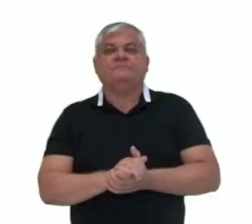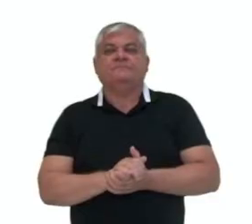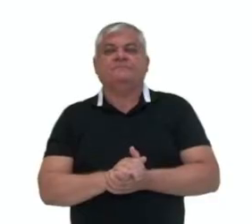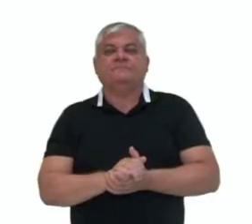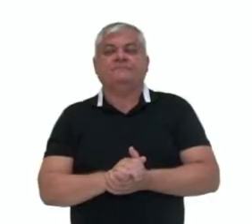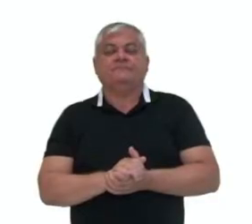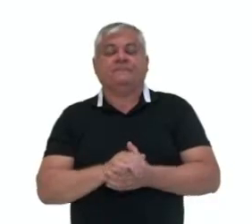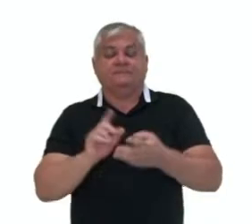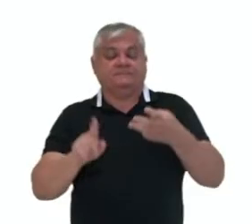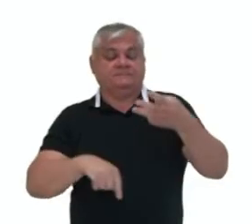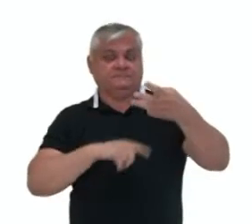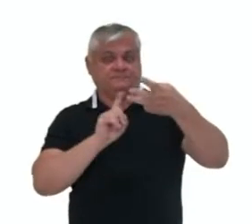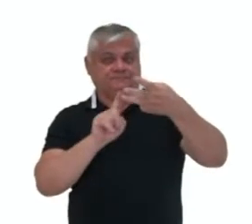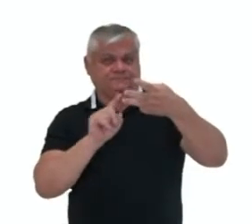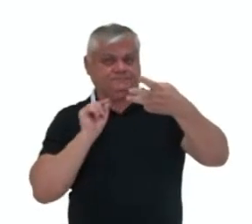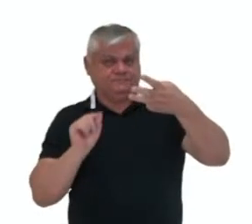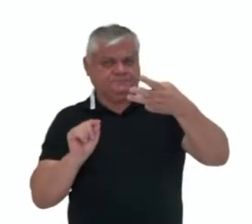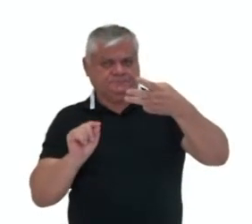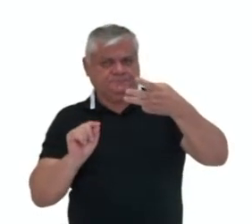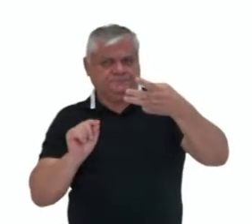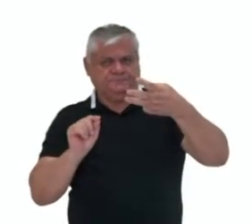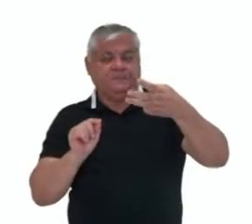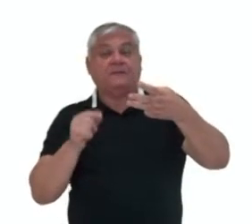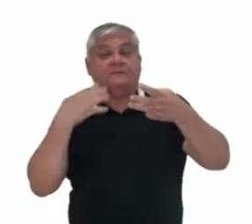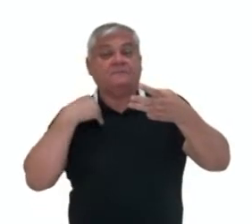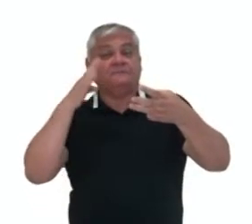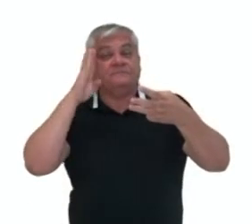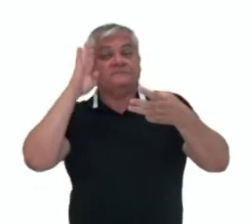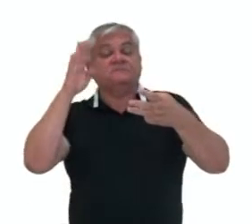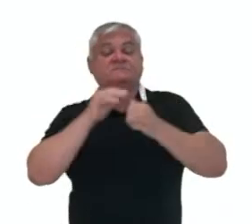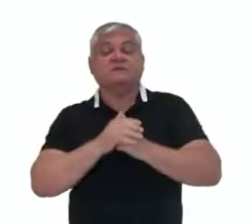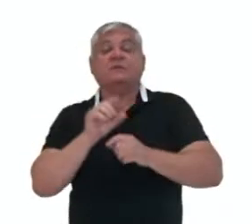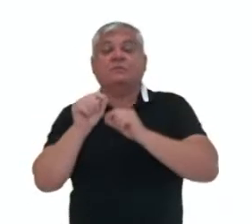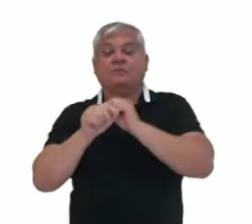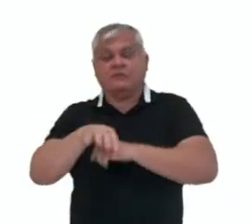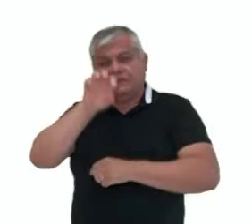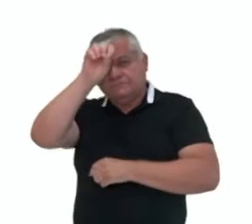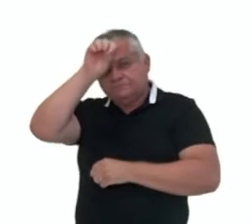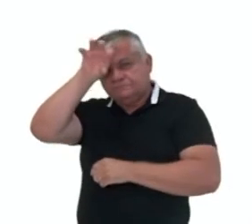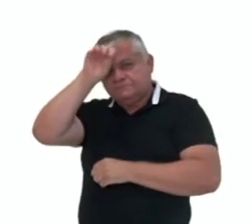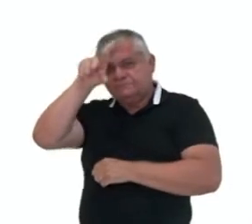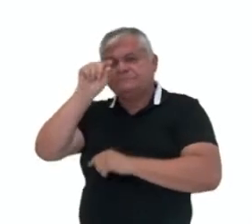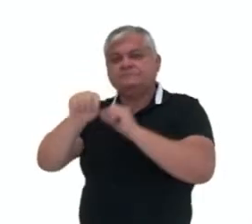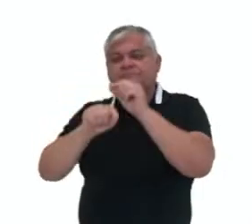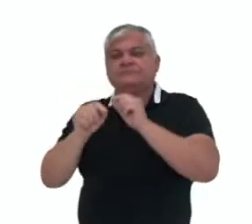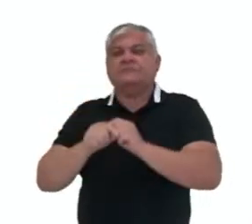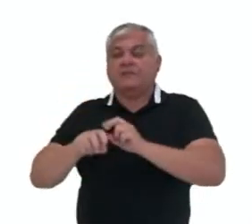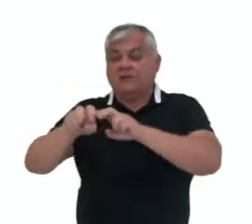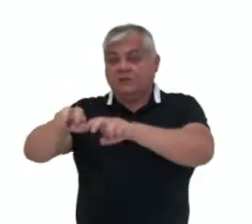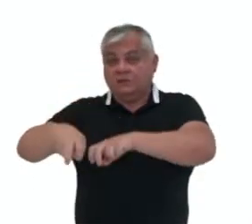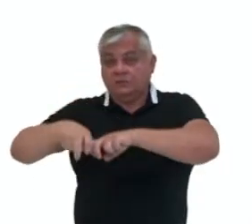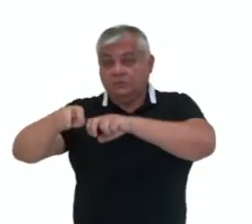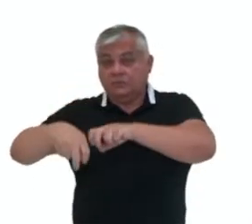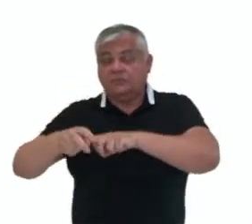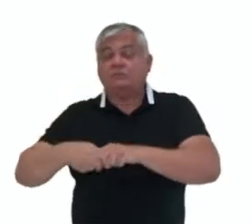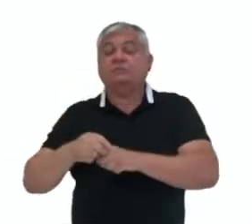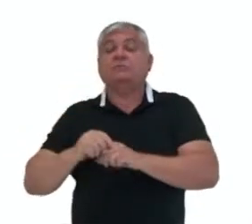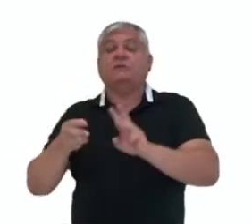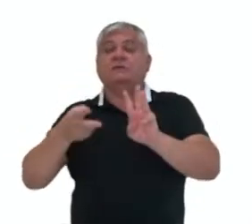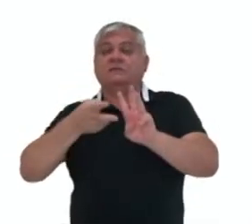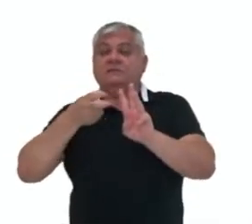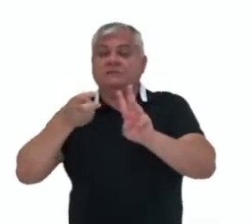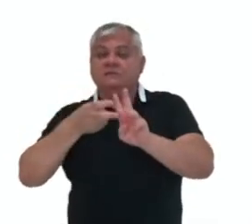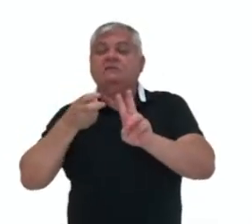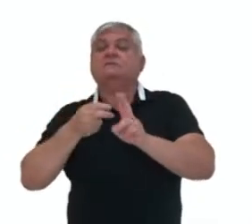Outra coisa que chamou muita atenção da ciência, principalmente da arqueologia, é a chamada agricultura indígena dos campos elevados.